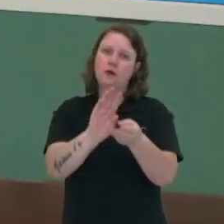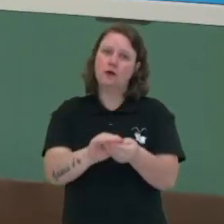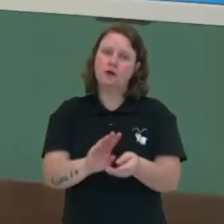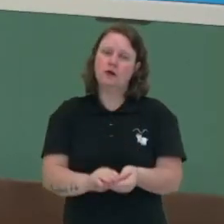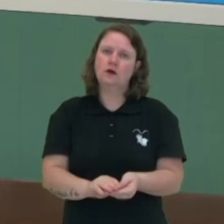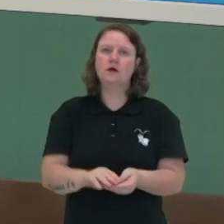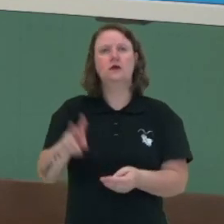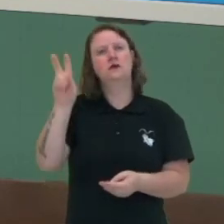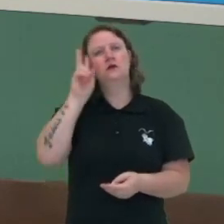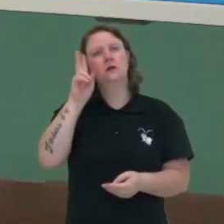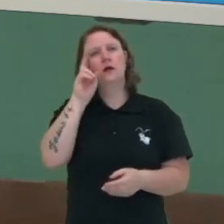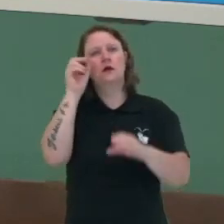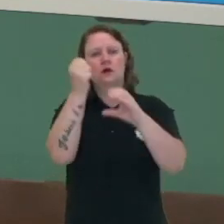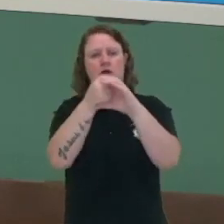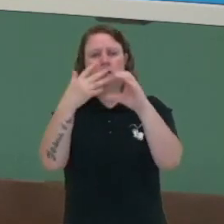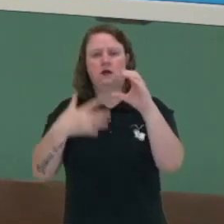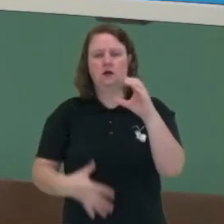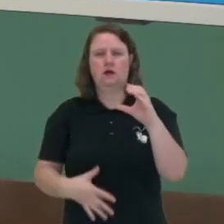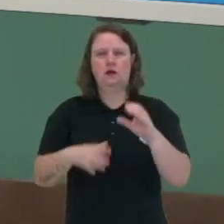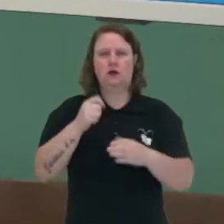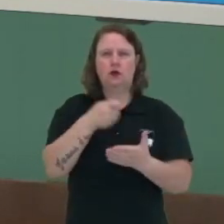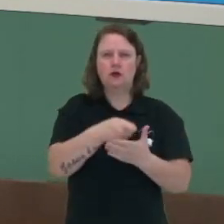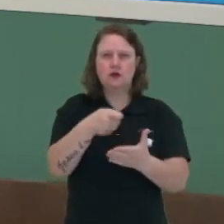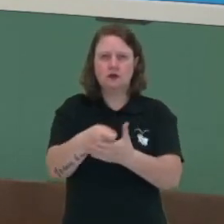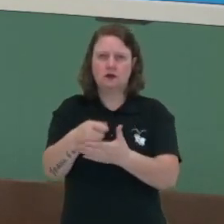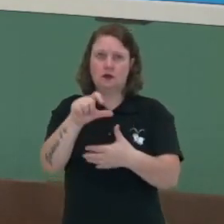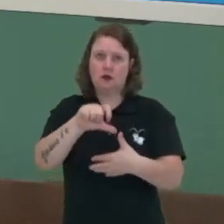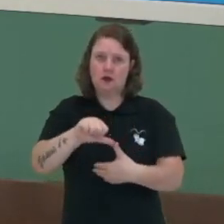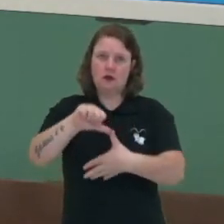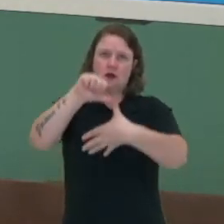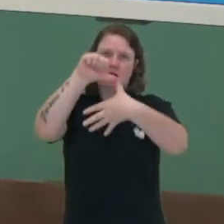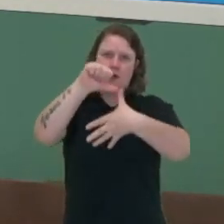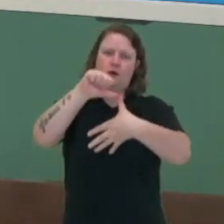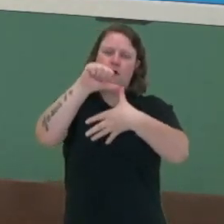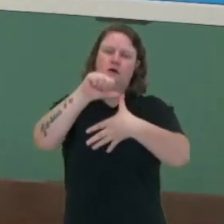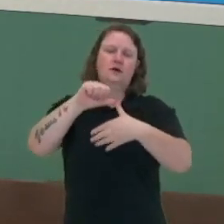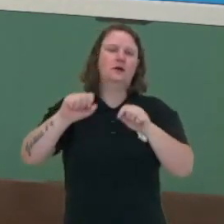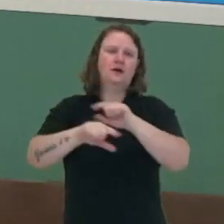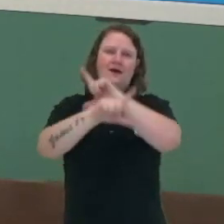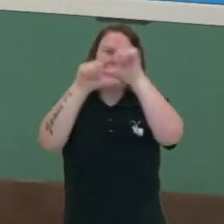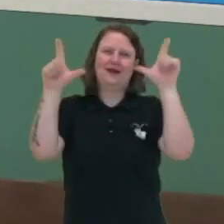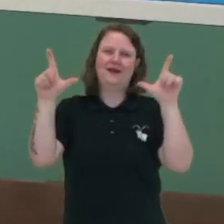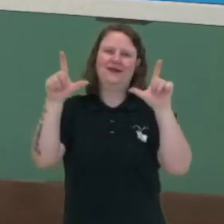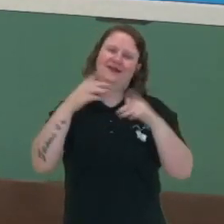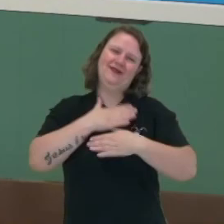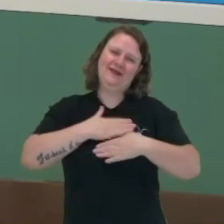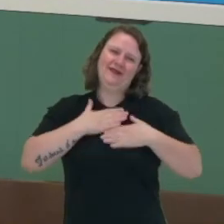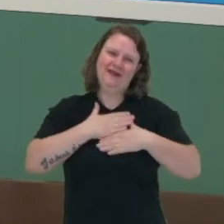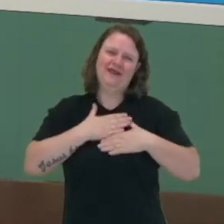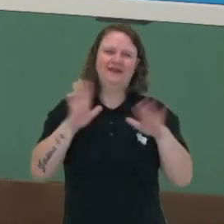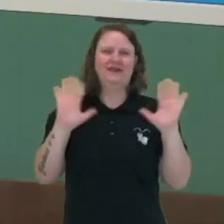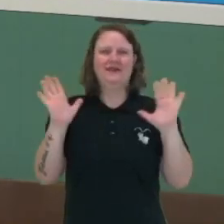características das ditaduras na América do Sul e, logicamente, que vocês tenham gostado. Até breve!